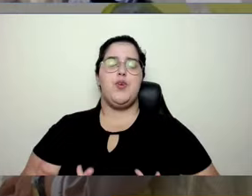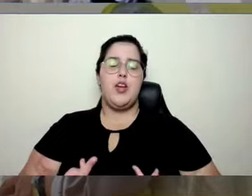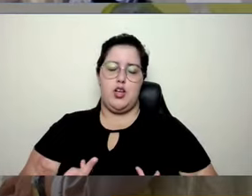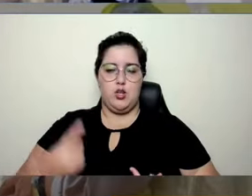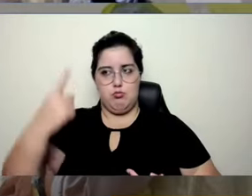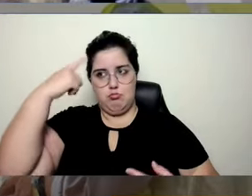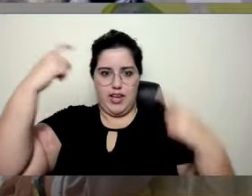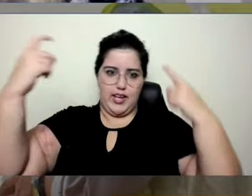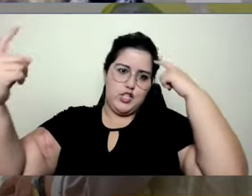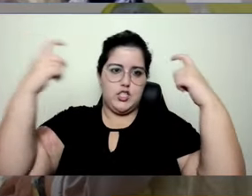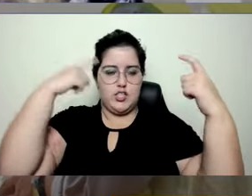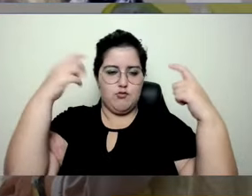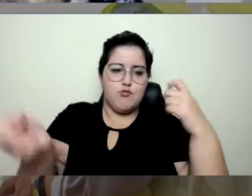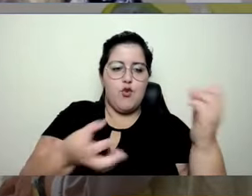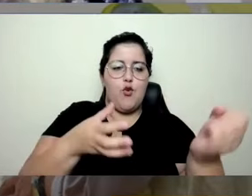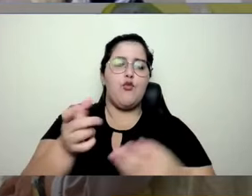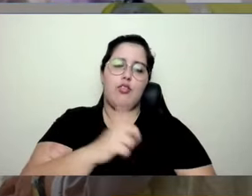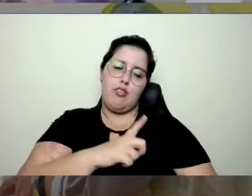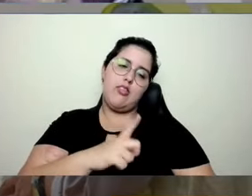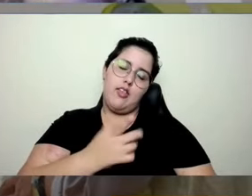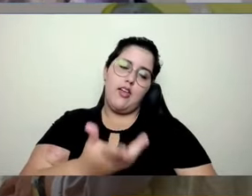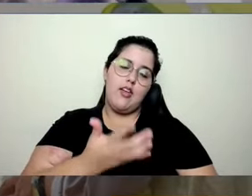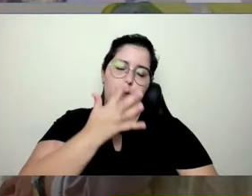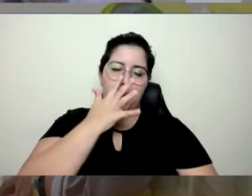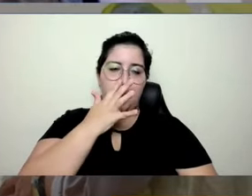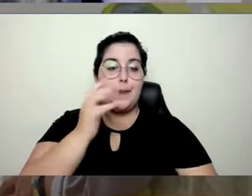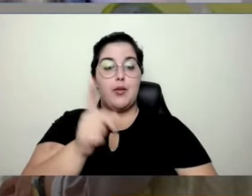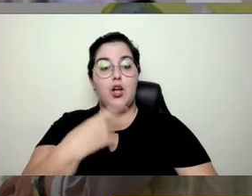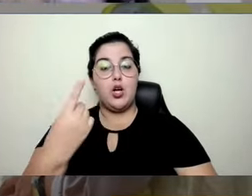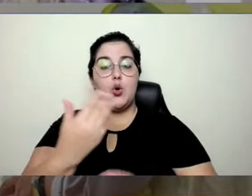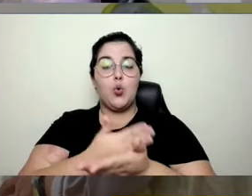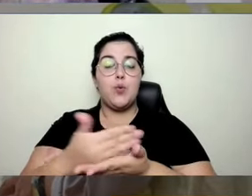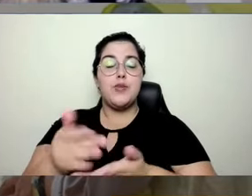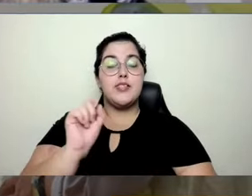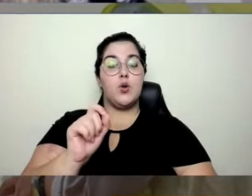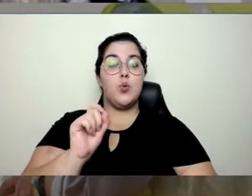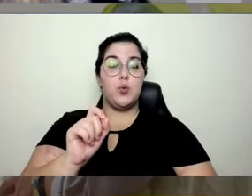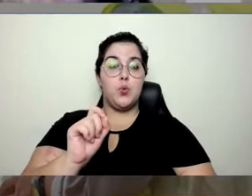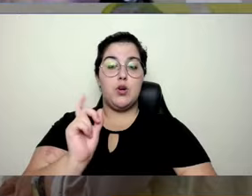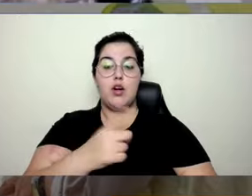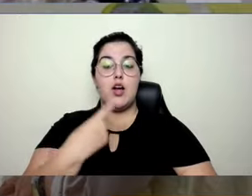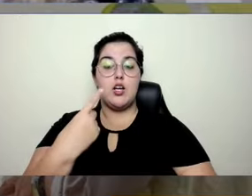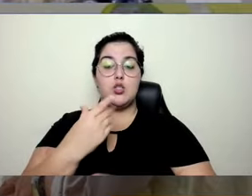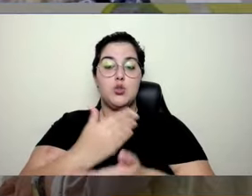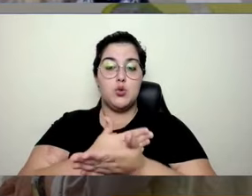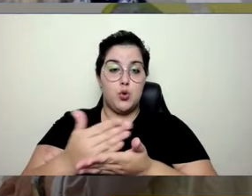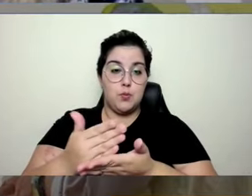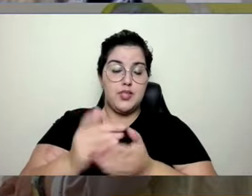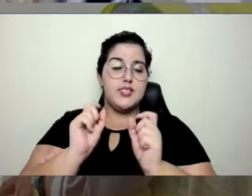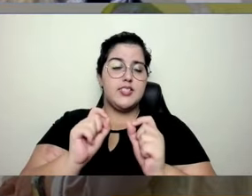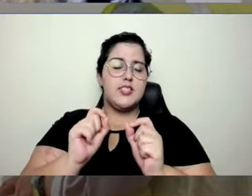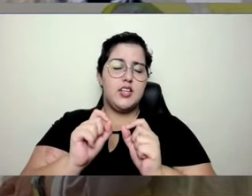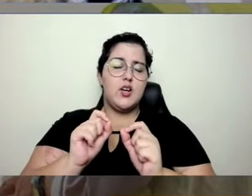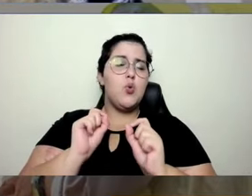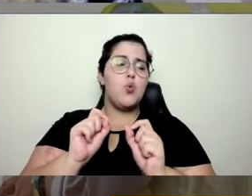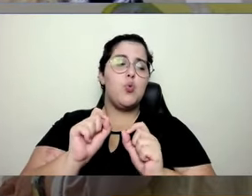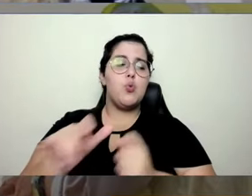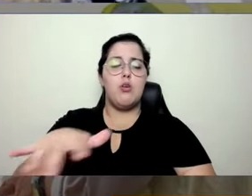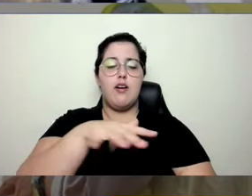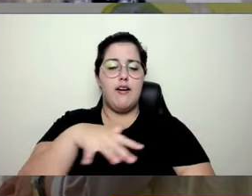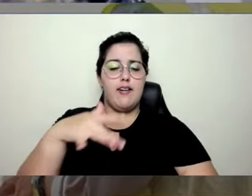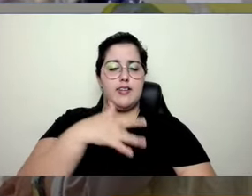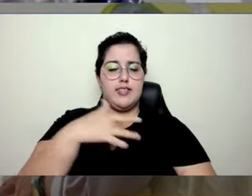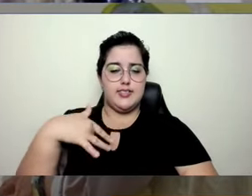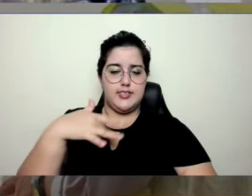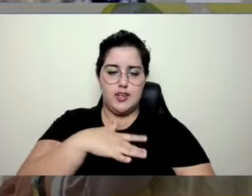e eu acho que a gente precisa começar a ampliar o que é saúde e segurança do trabalho, gente.